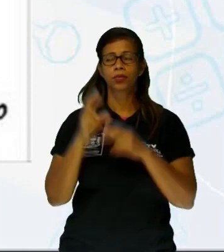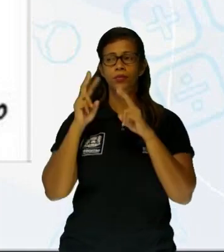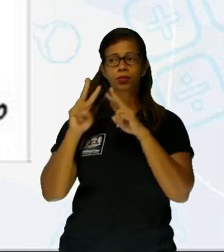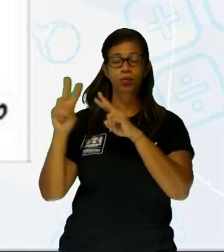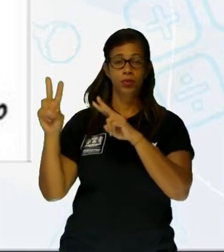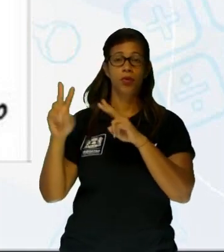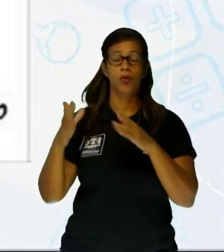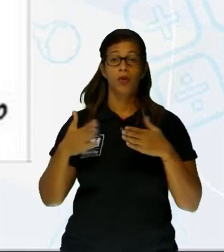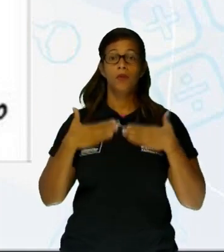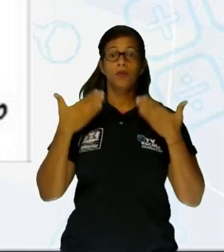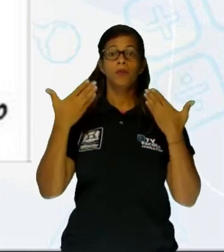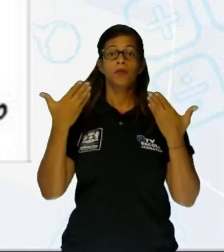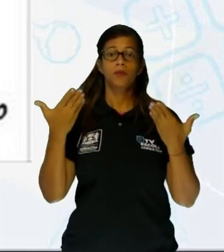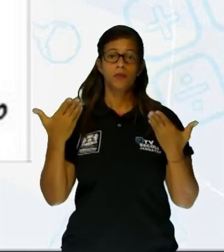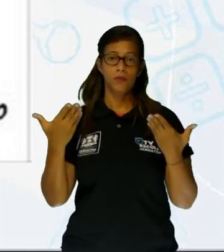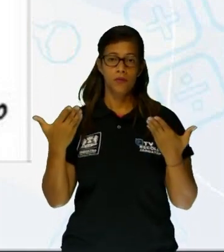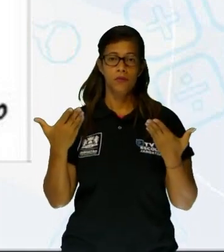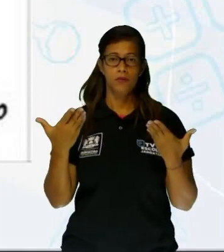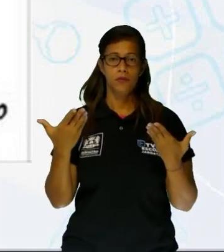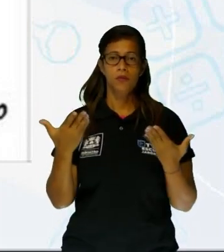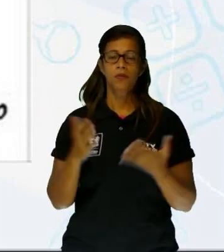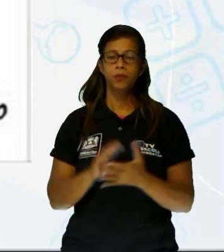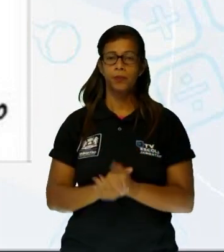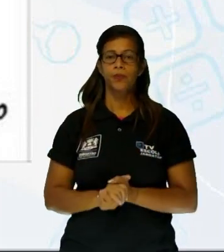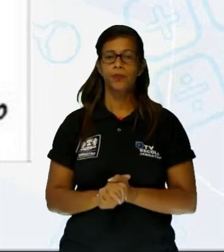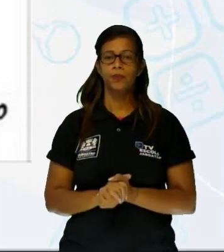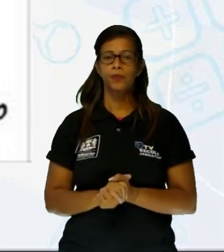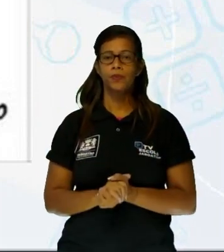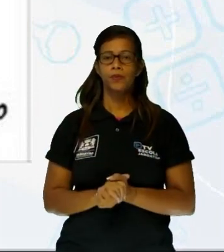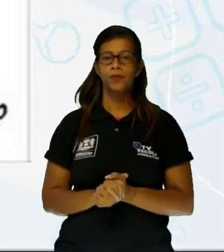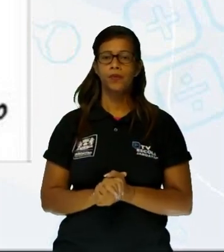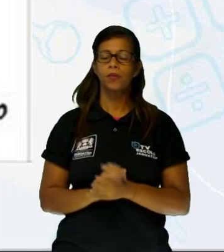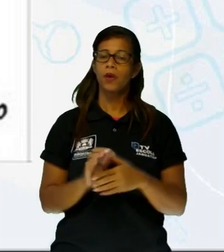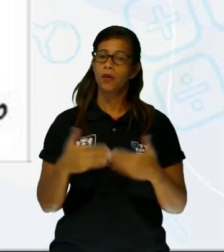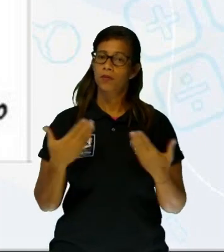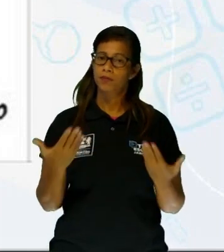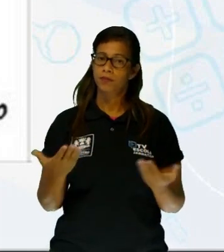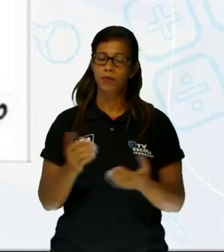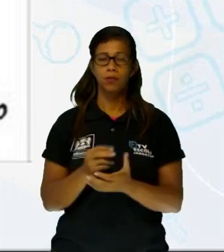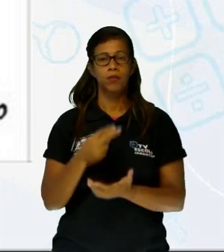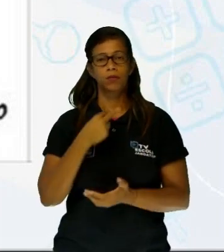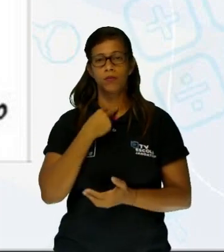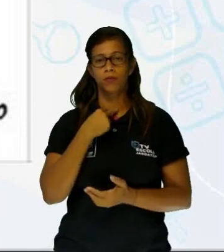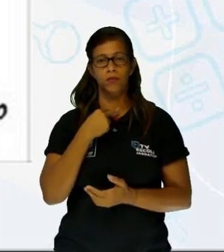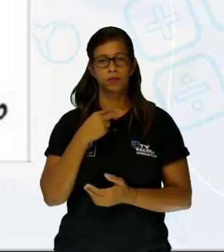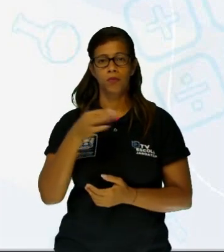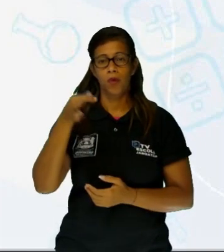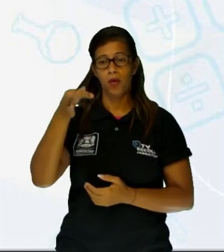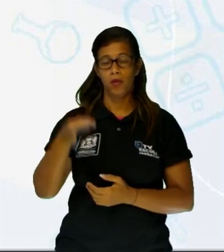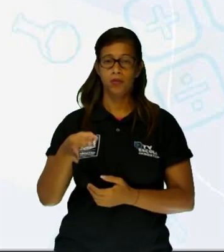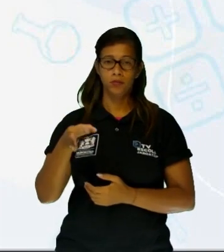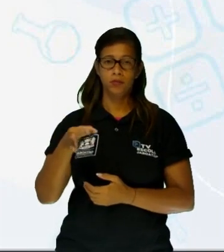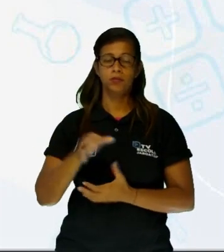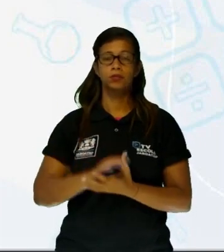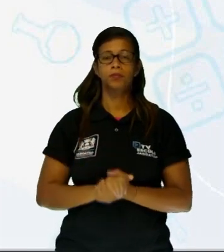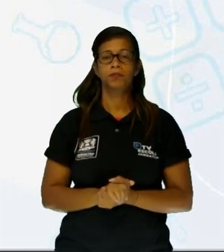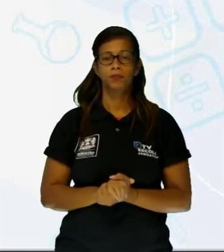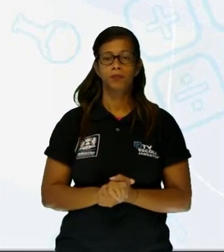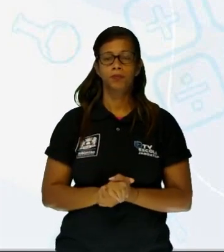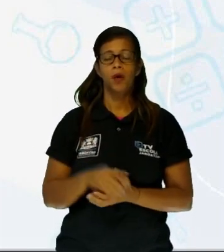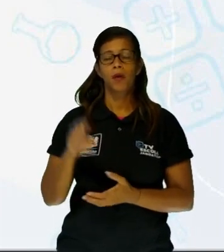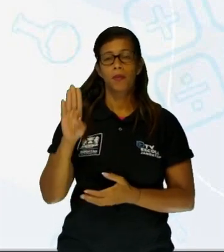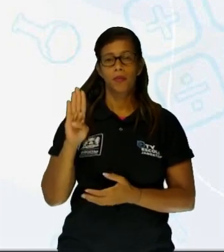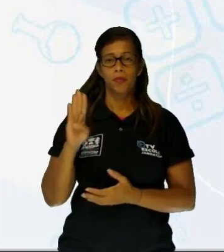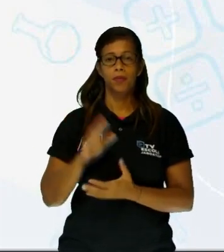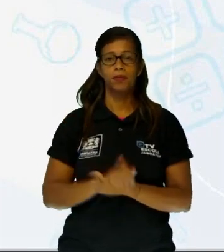está naquele elemento de suspensão. Foi uma surpresa para ela. Então, isso não dá para a gente afirmar a partir daí que ela é favorável, né? A letra B.